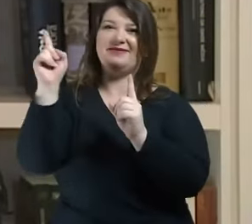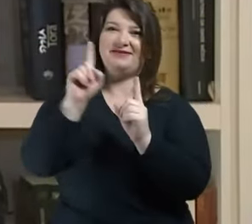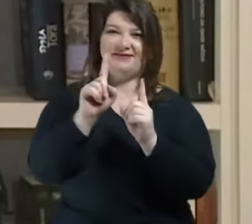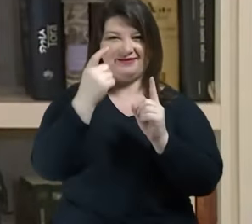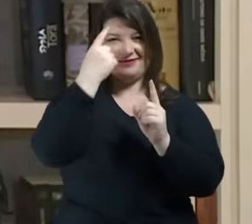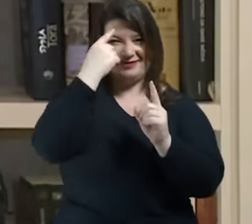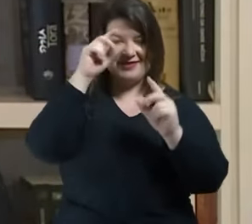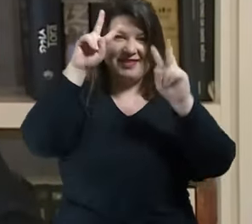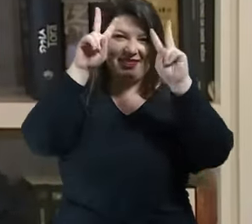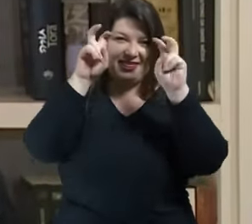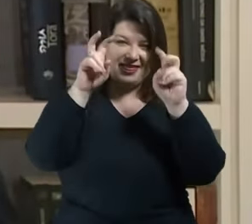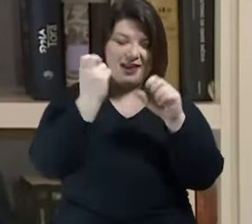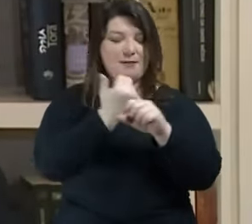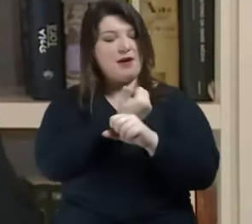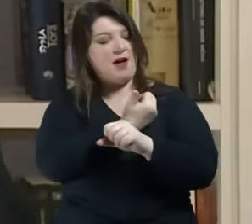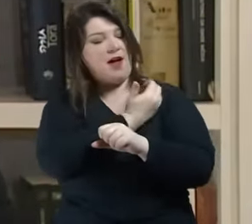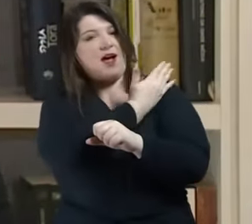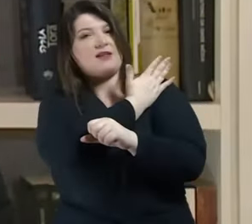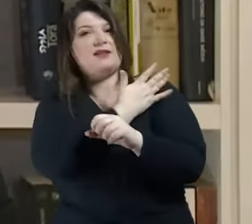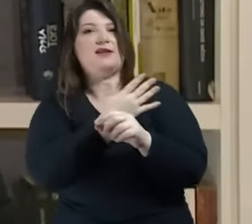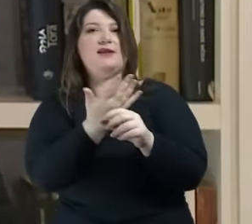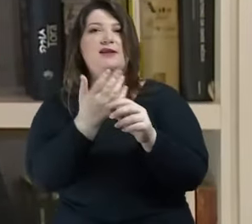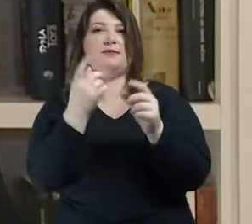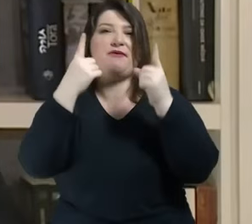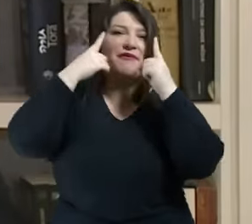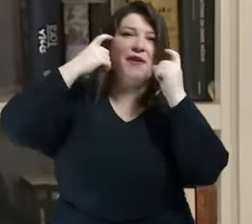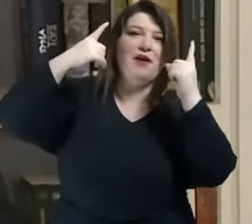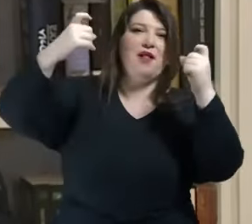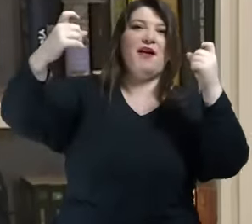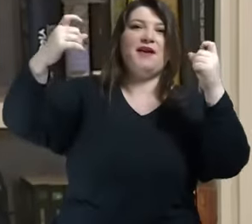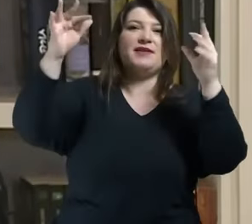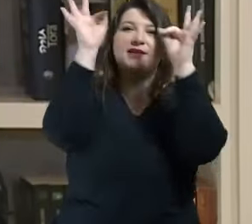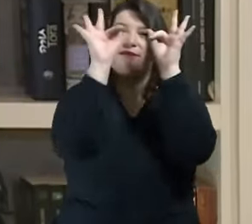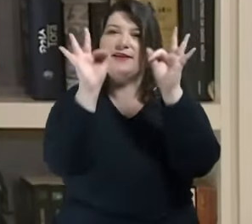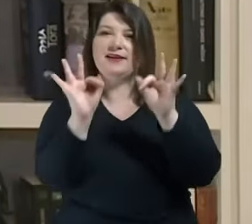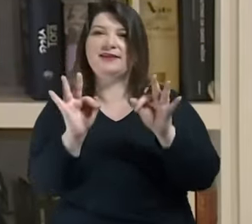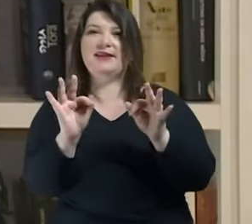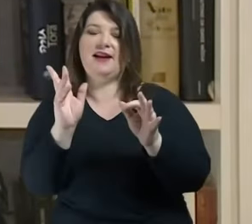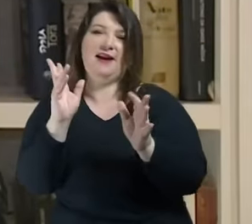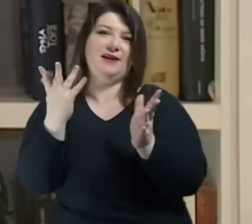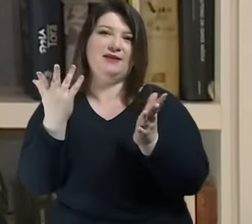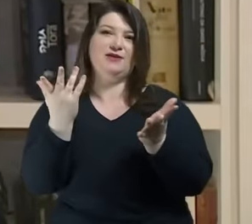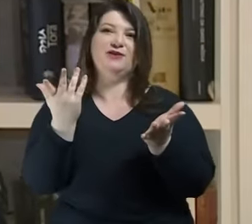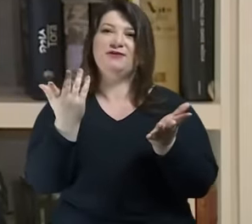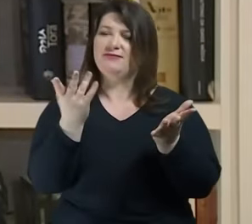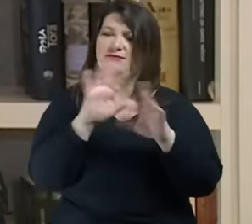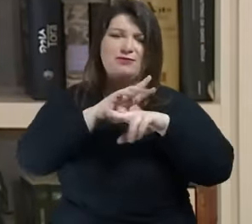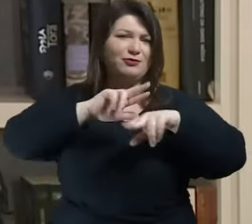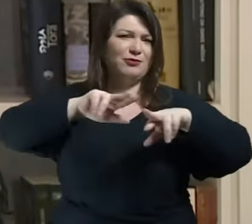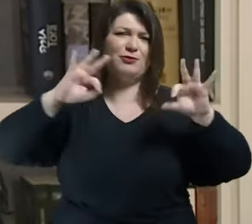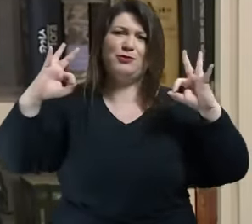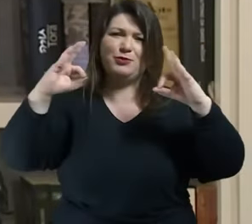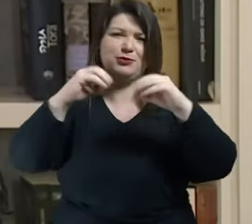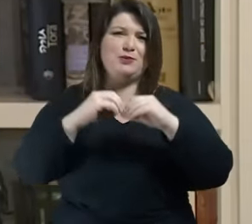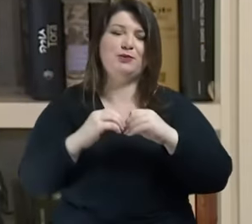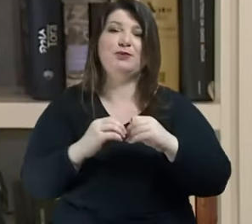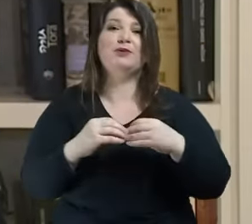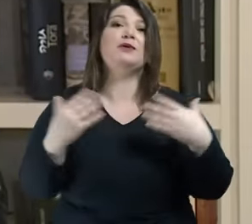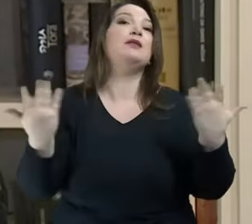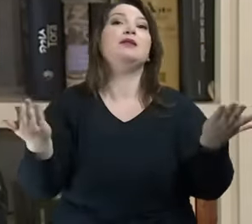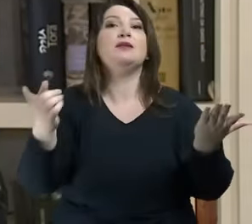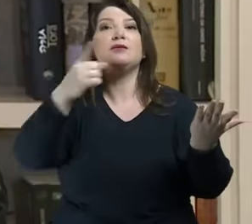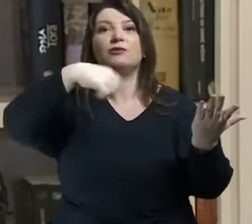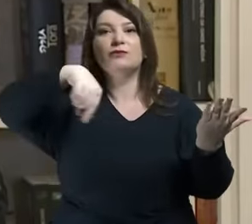liberdade à felicidade e através dessas reflexões nós podemos passar por muitas e muitas